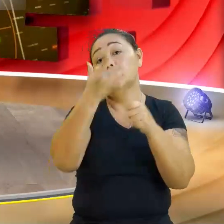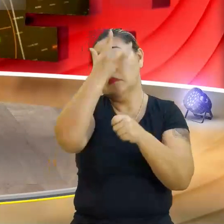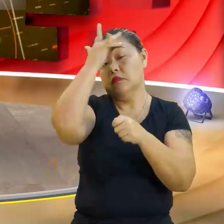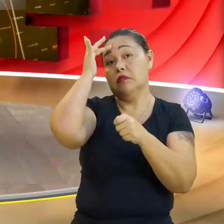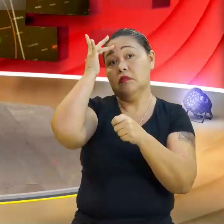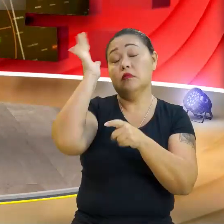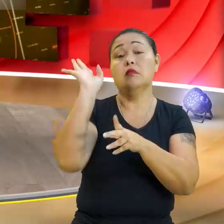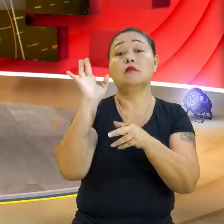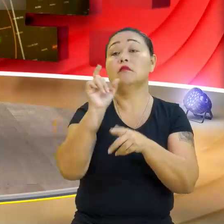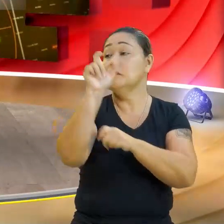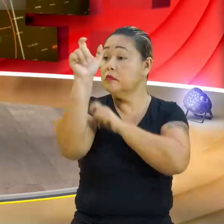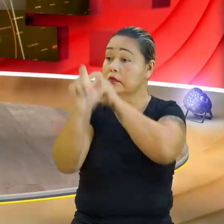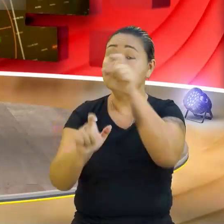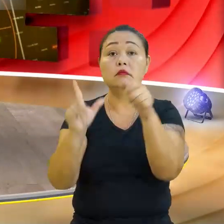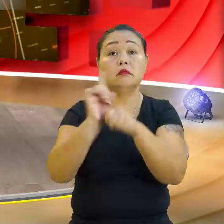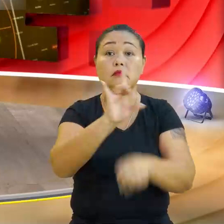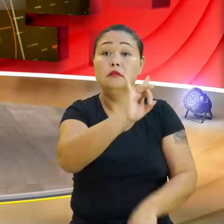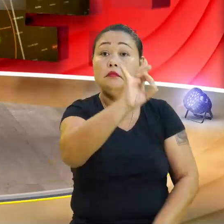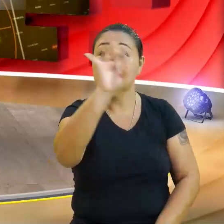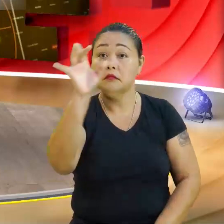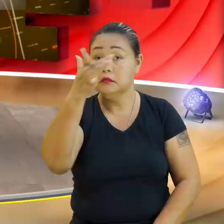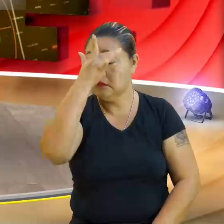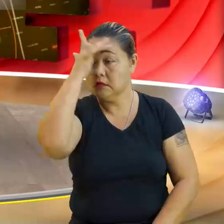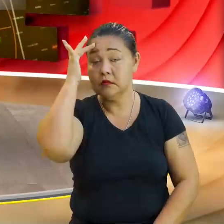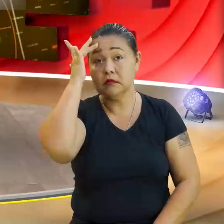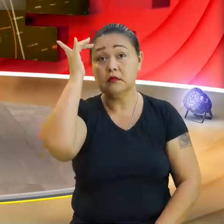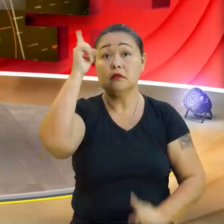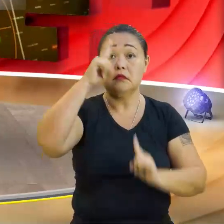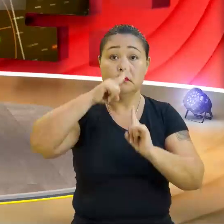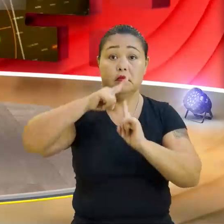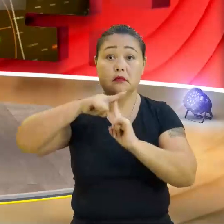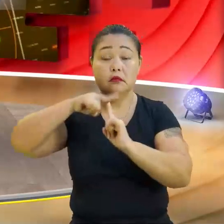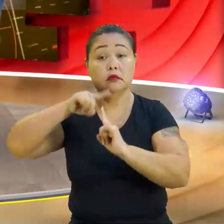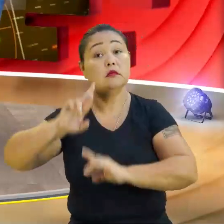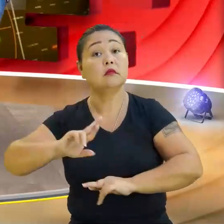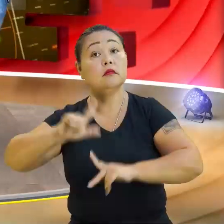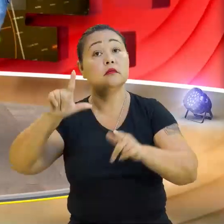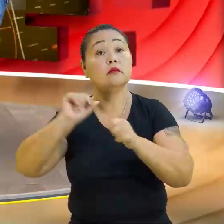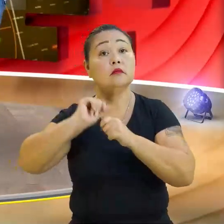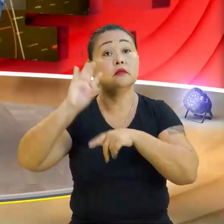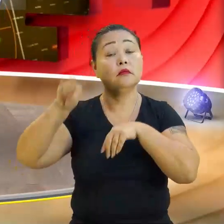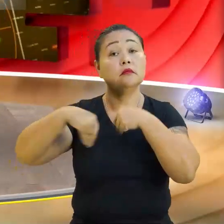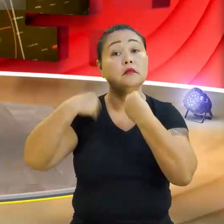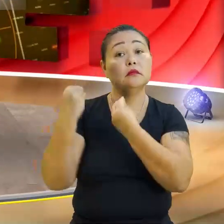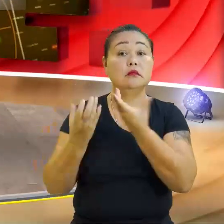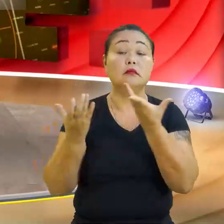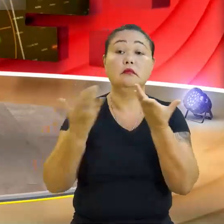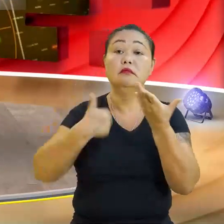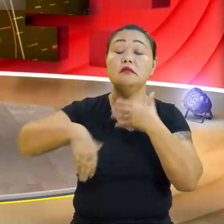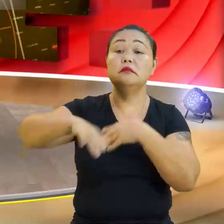Não, é pessoa. Então, cada pessoa é um tipo, uma comida diferente. Isso mesmo. Será que a festa é lá em Copacabana, hein?